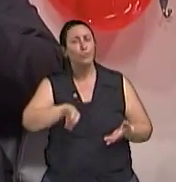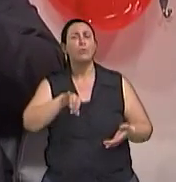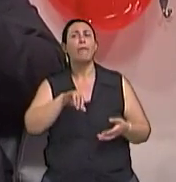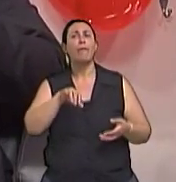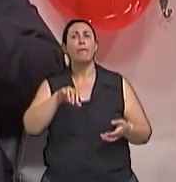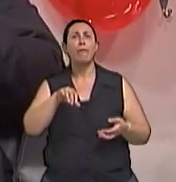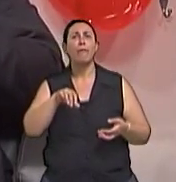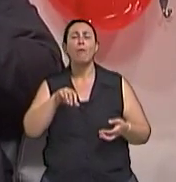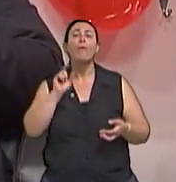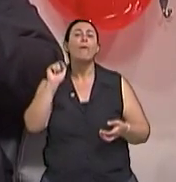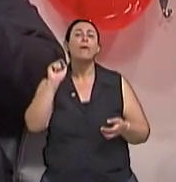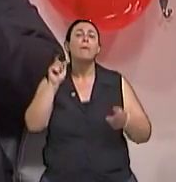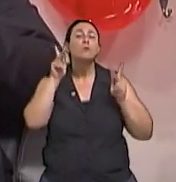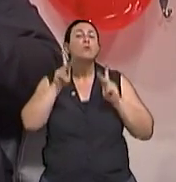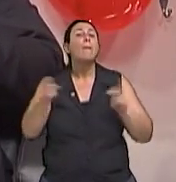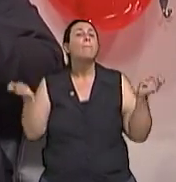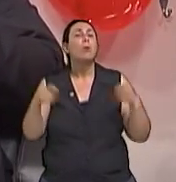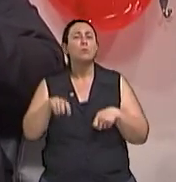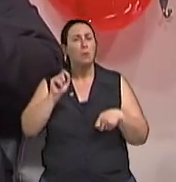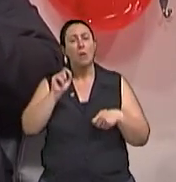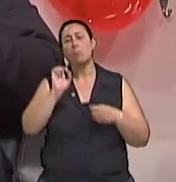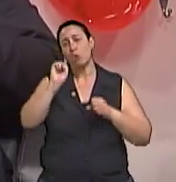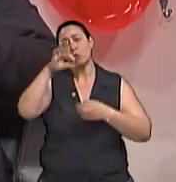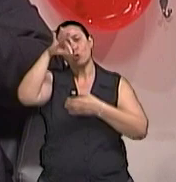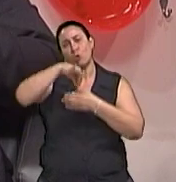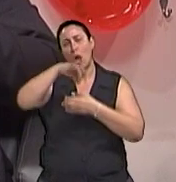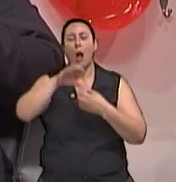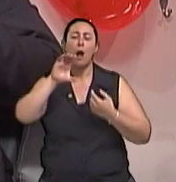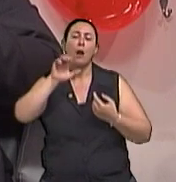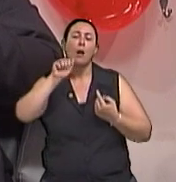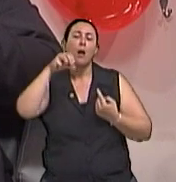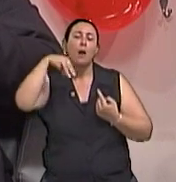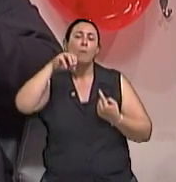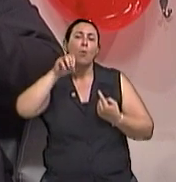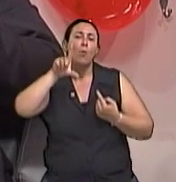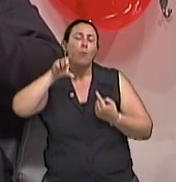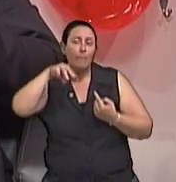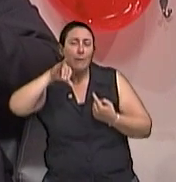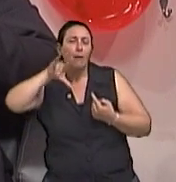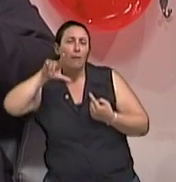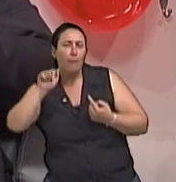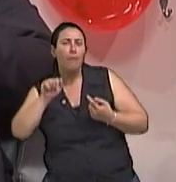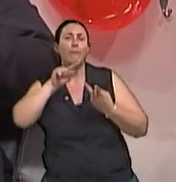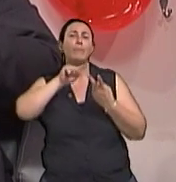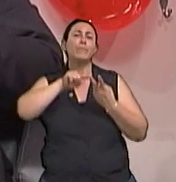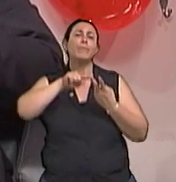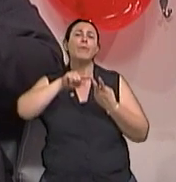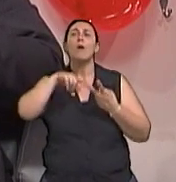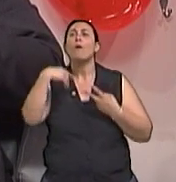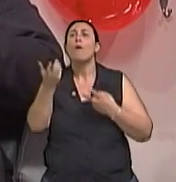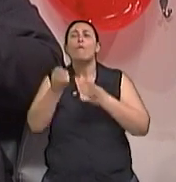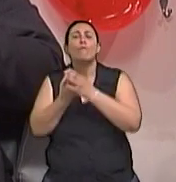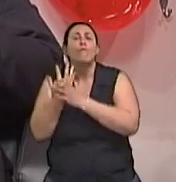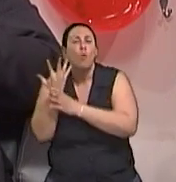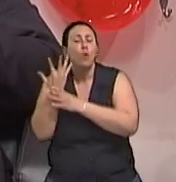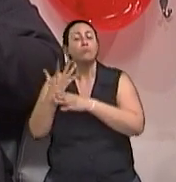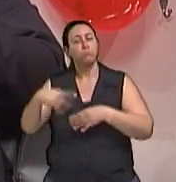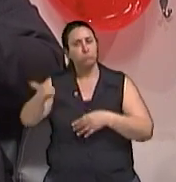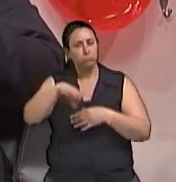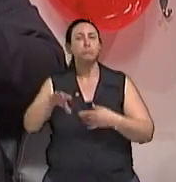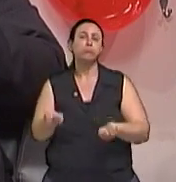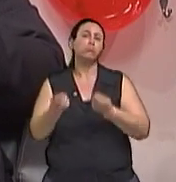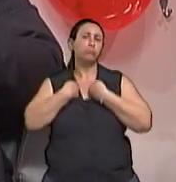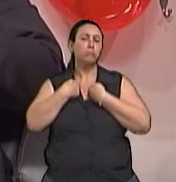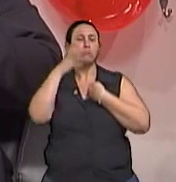O que é que a pessoa pode tomar? Chá de camomila, chá de flores, chás que não contenham cafeína, né? Em